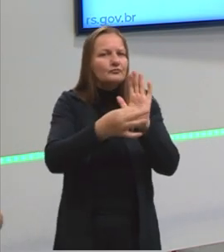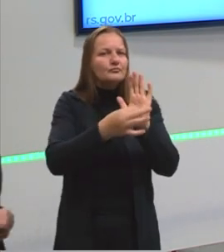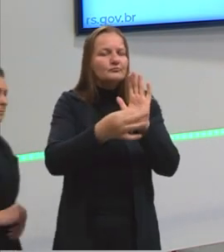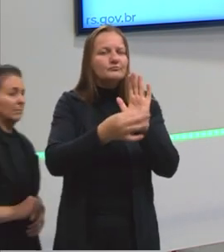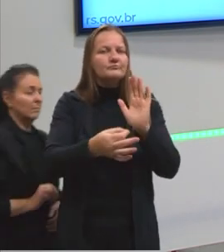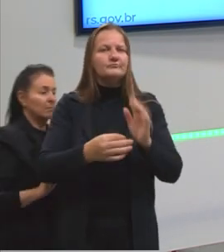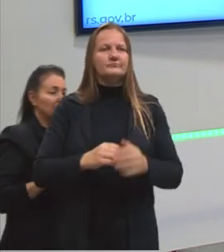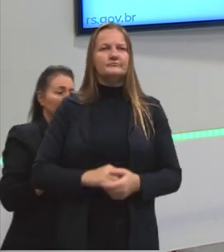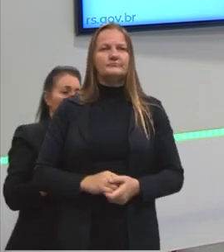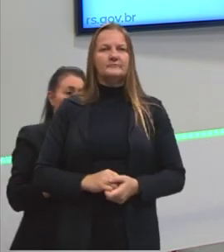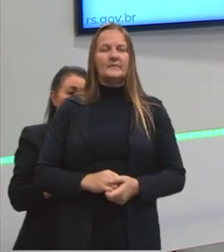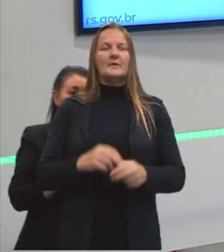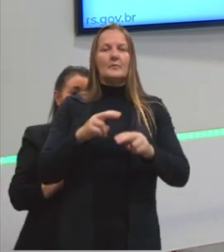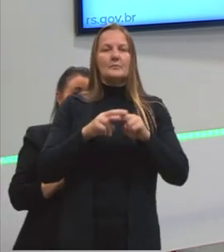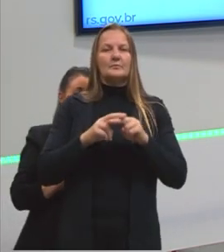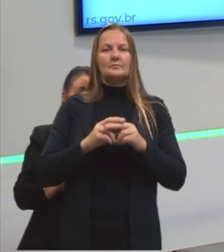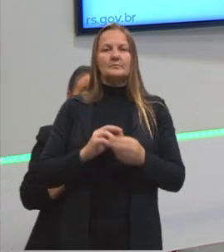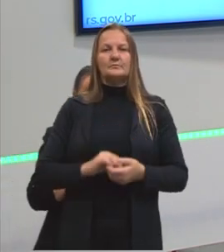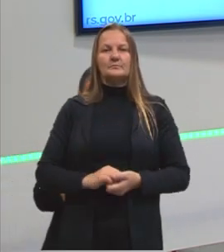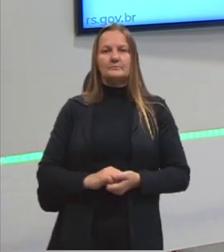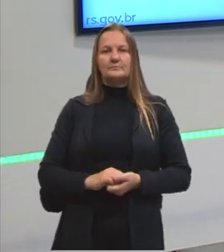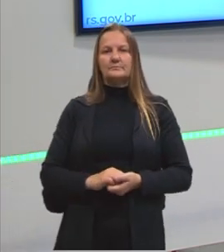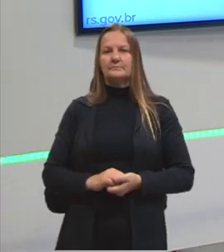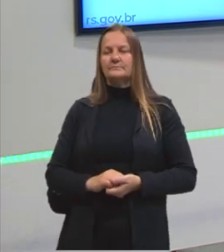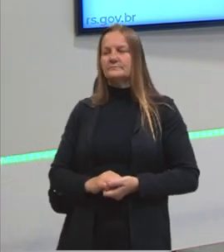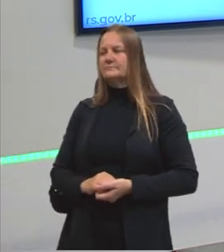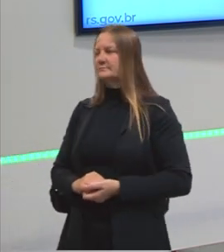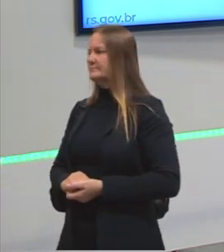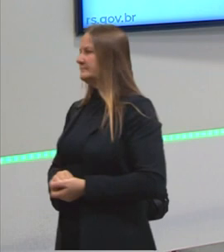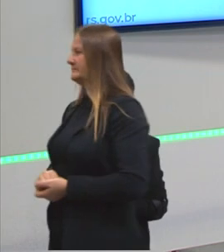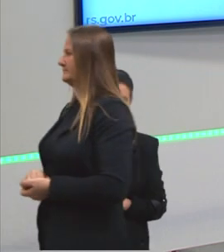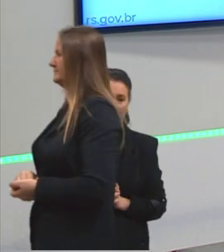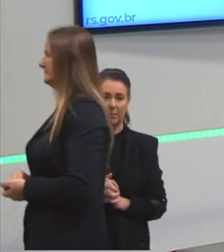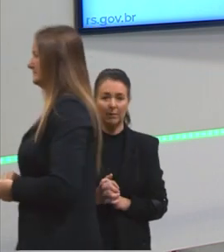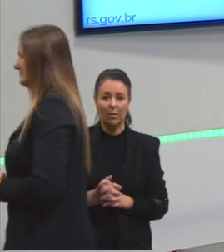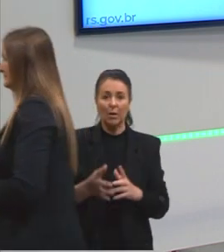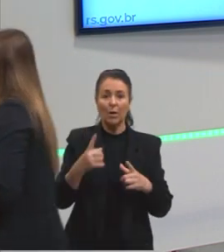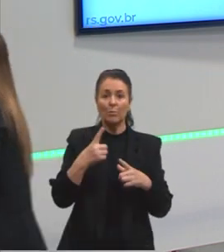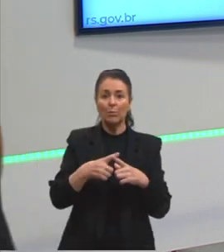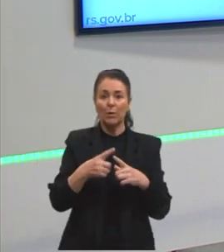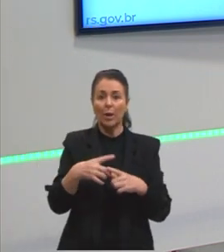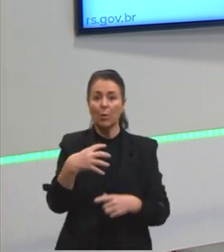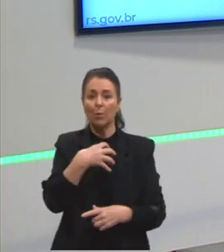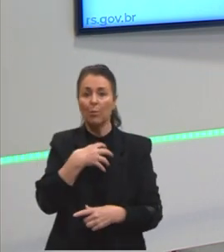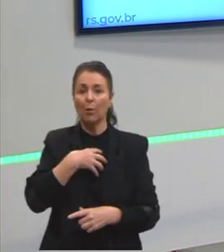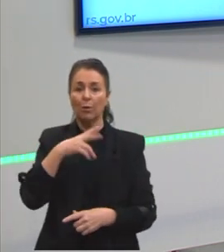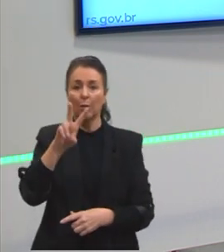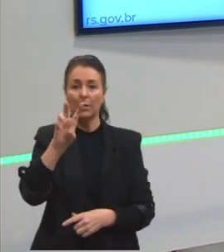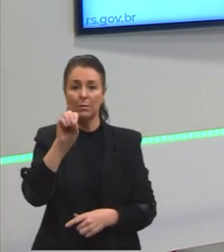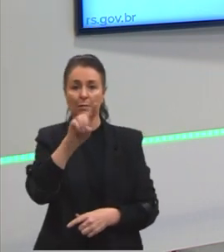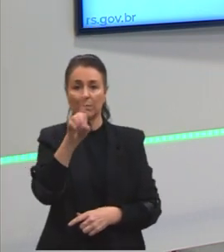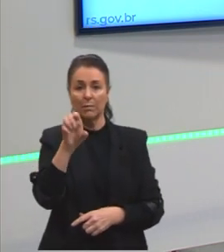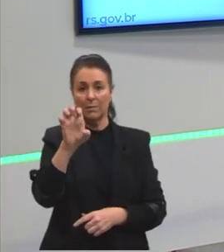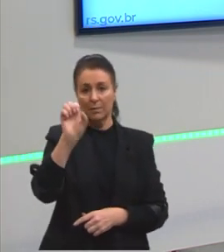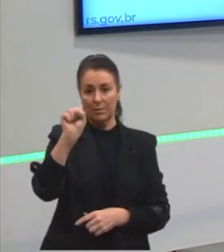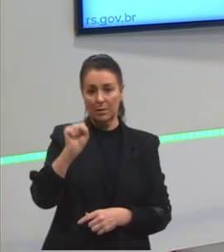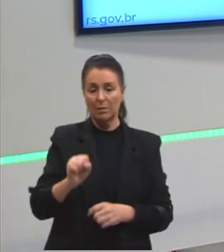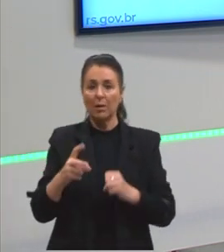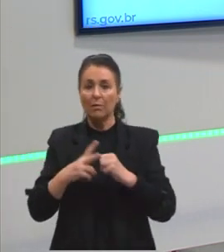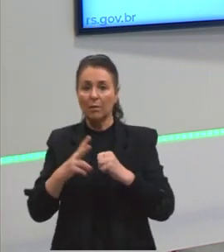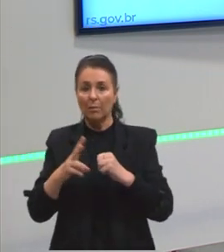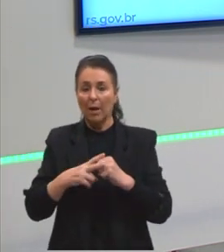Porque as vozes verbais influenciam muito no contexto